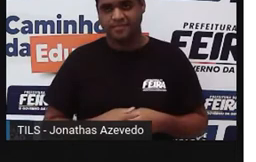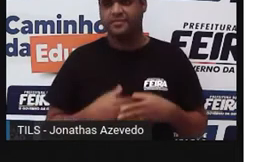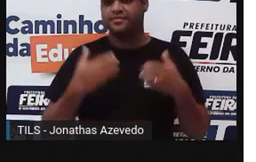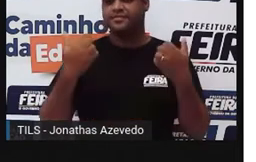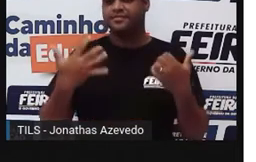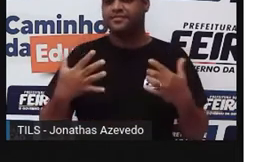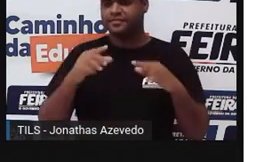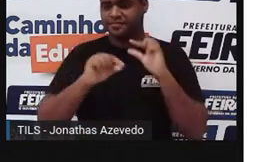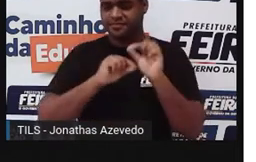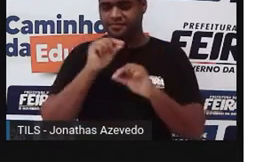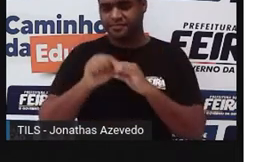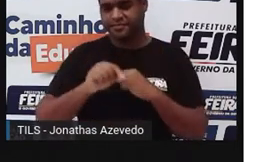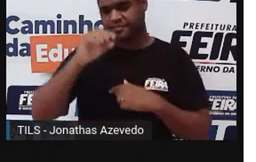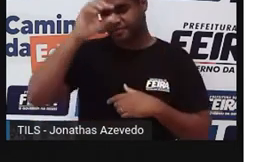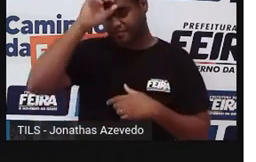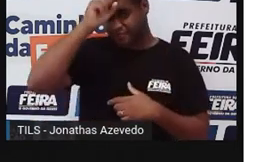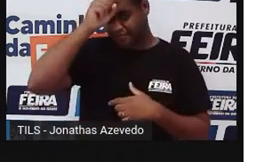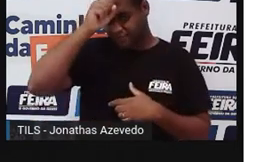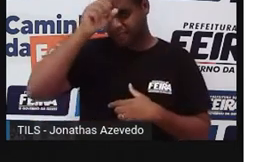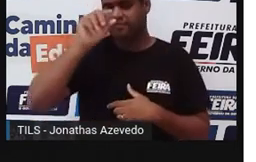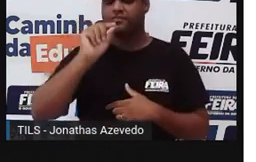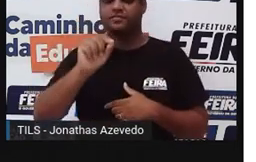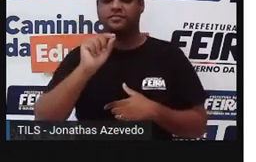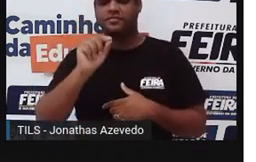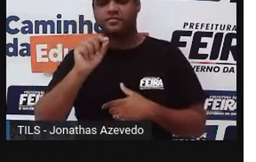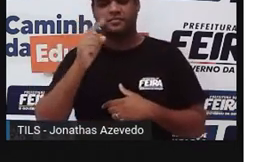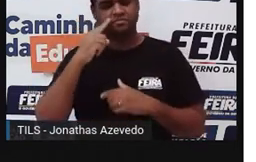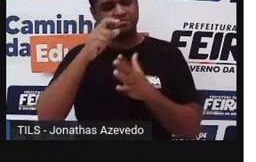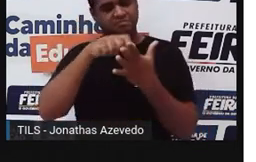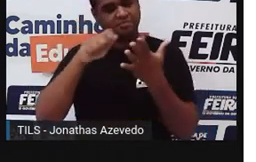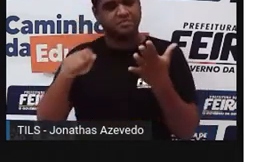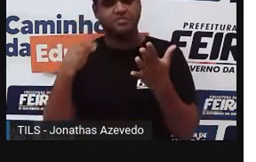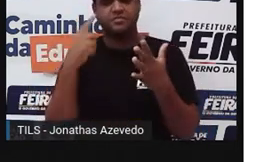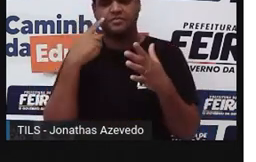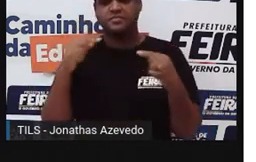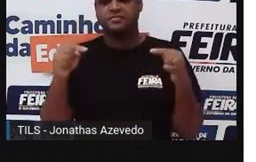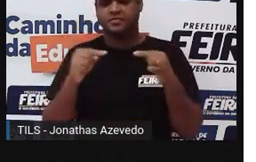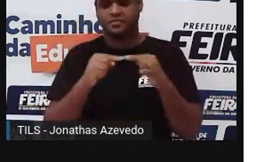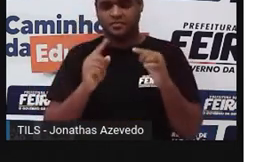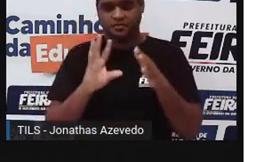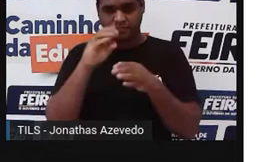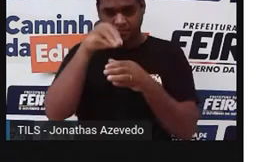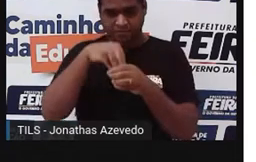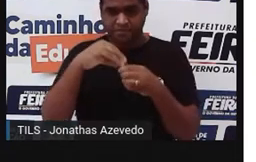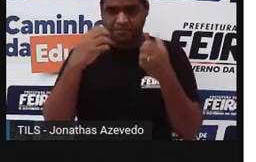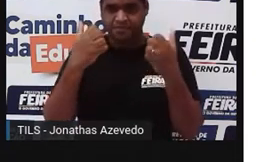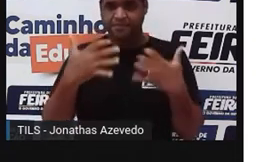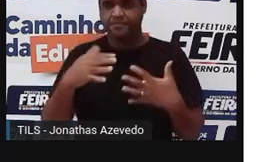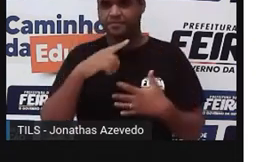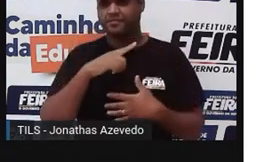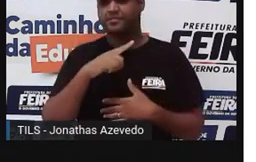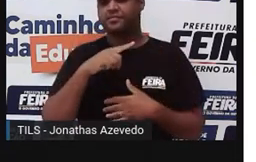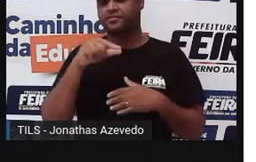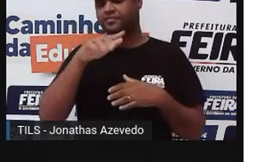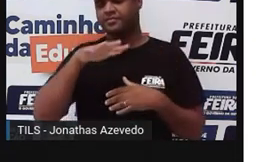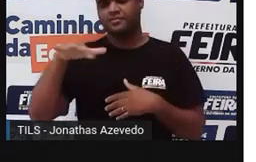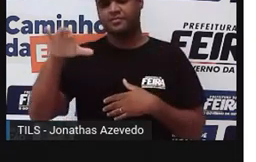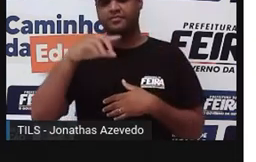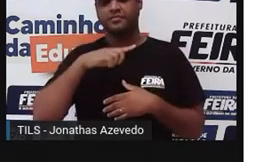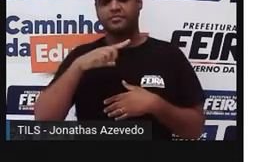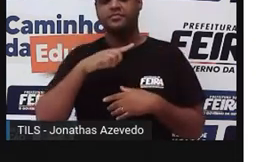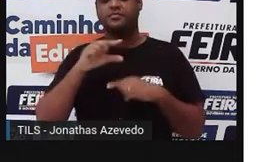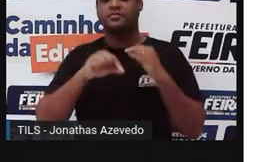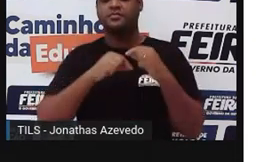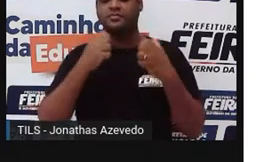O é que a gente vai aprender? tá ali escrito, né? E ali dentro do que tá escrito, o que vai ser pra nós aqui nessa aula é a